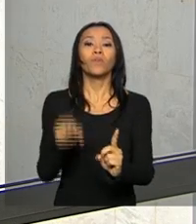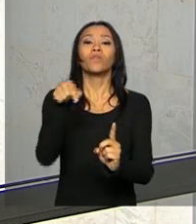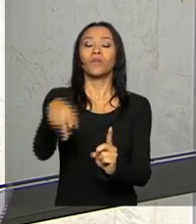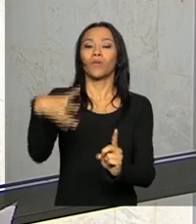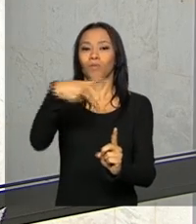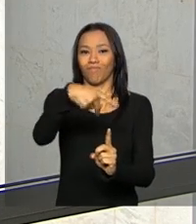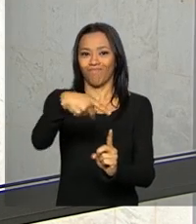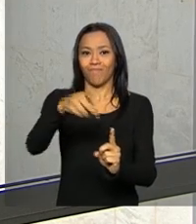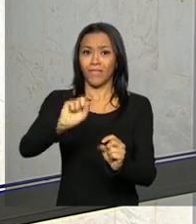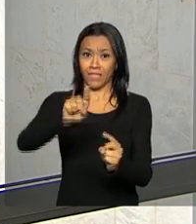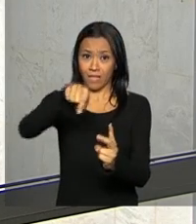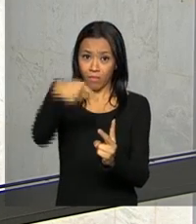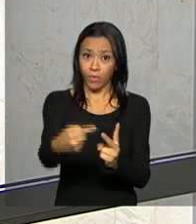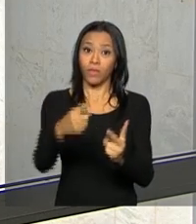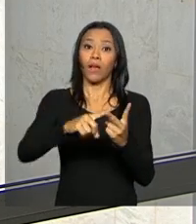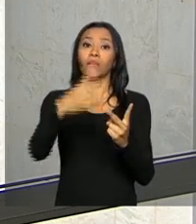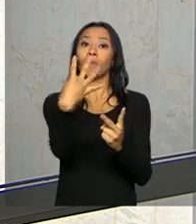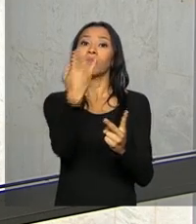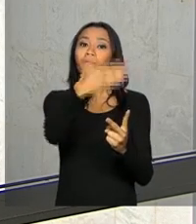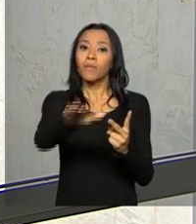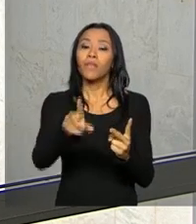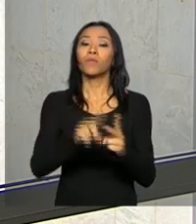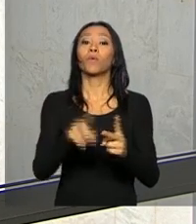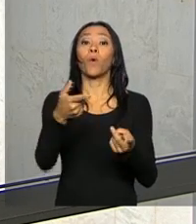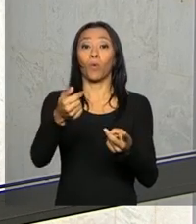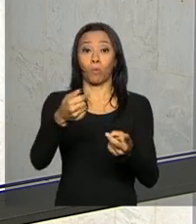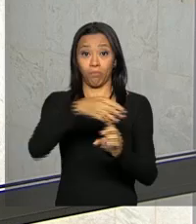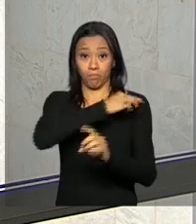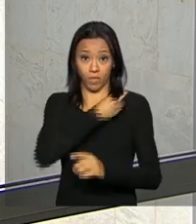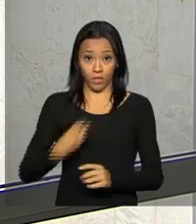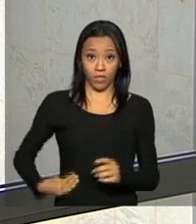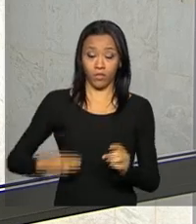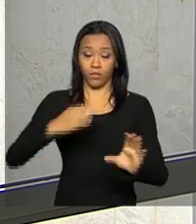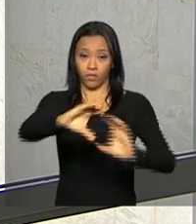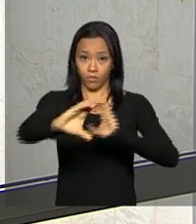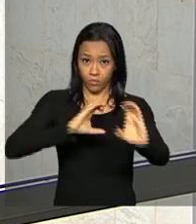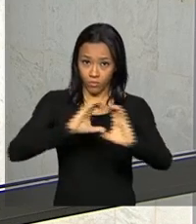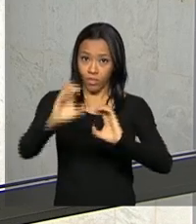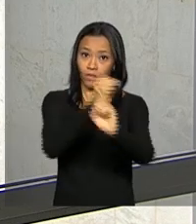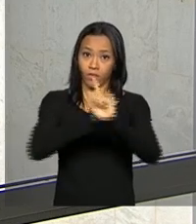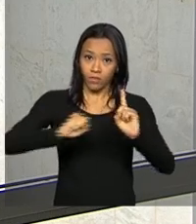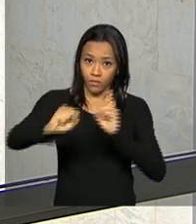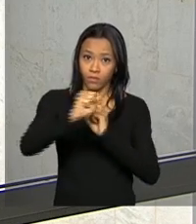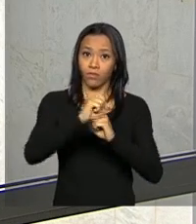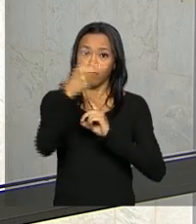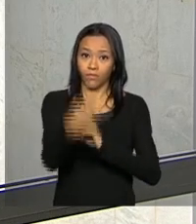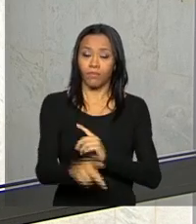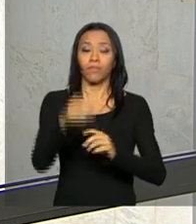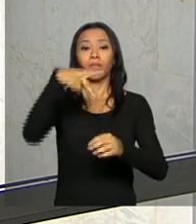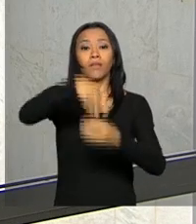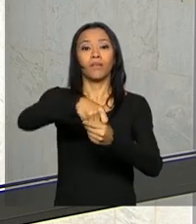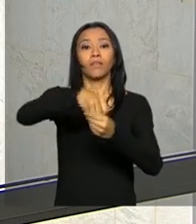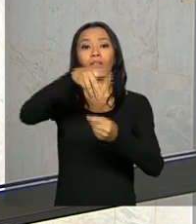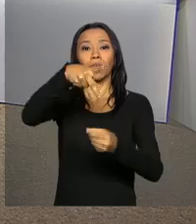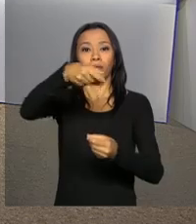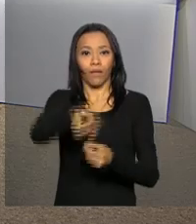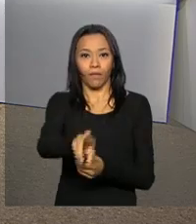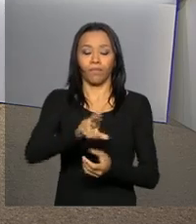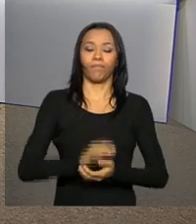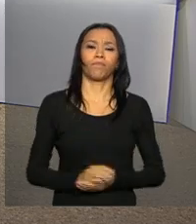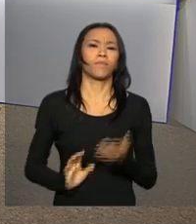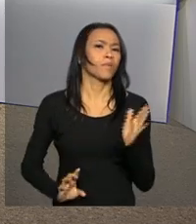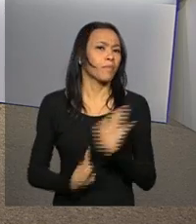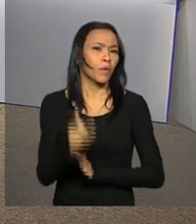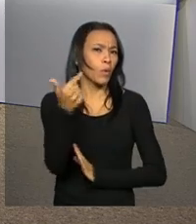Berzoini, e às 4 e meia da tarde com Adinho Silva, ministro-chefe da Secretaria de Comunicação Social da Presidência, Jaime. Ora, Ana,